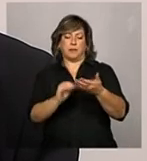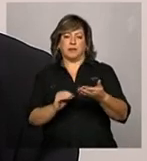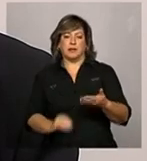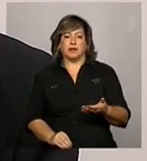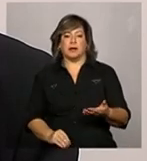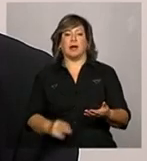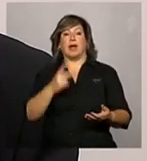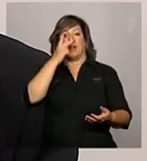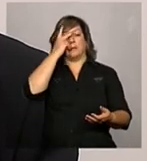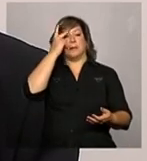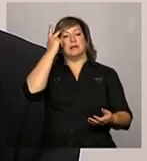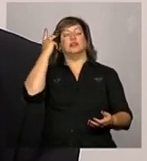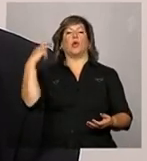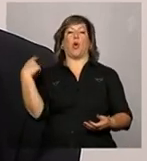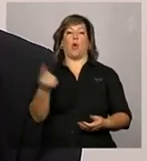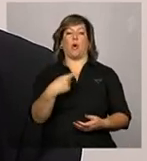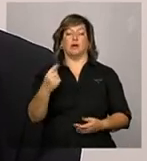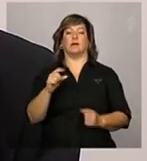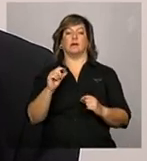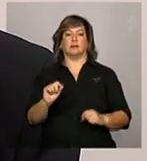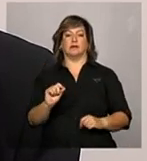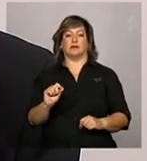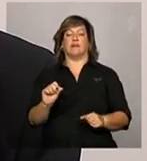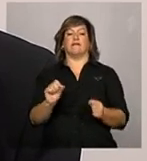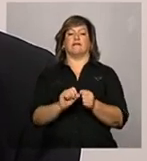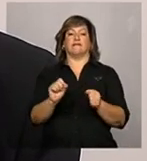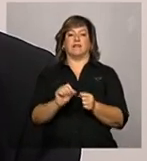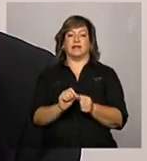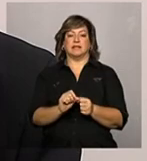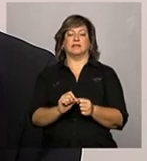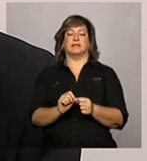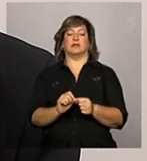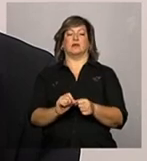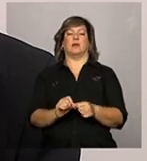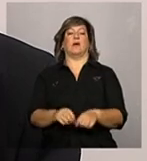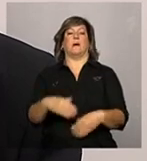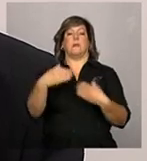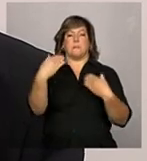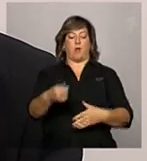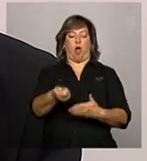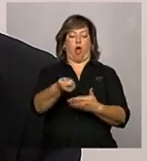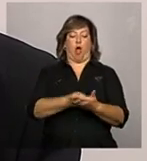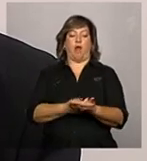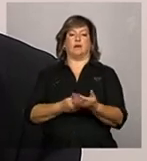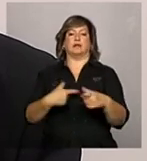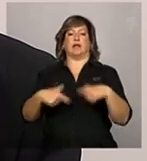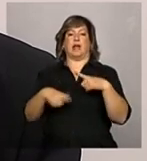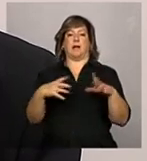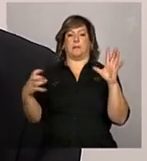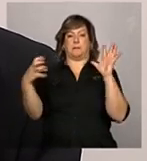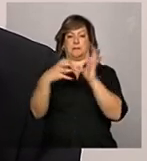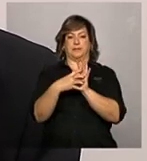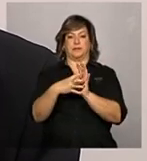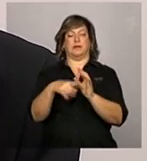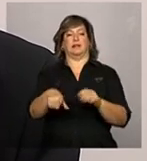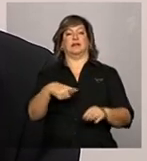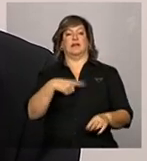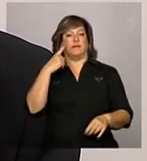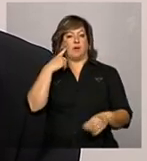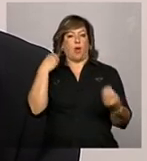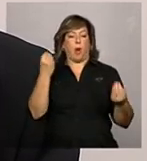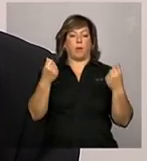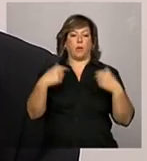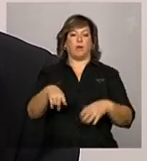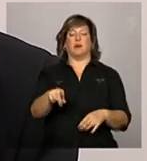o pessoal concursado, quanto foi gasto com o pessoal não concursado, ou seja, contratado para fazer o